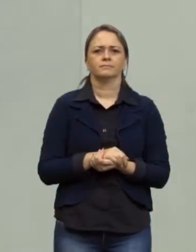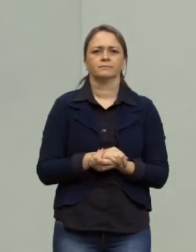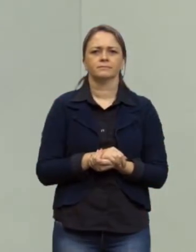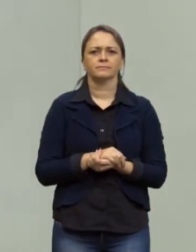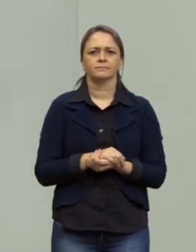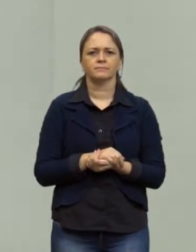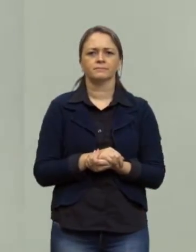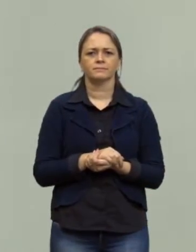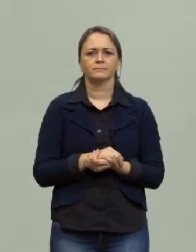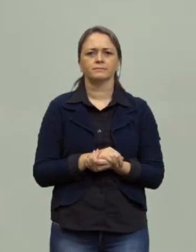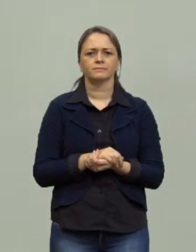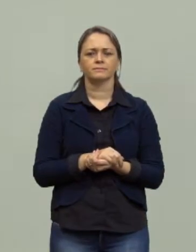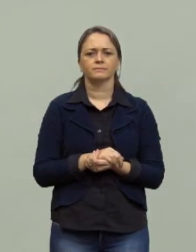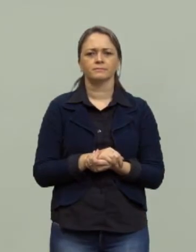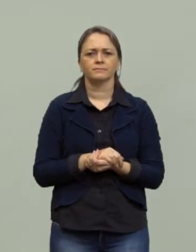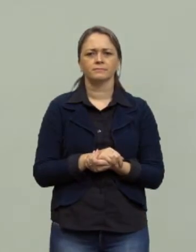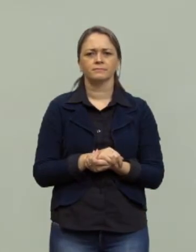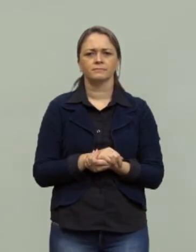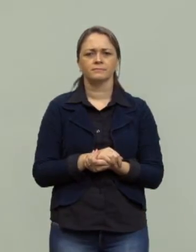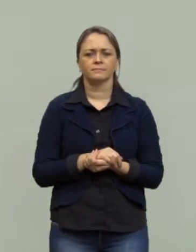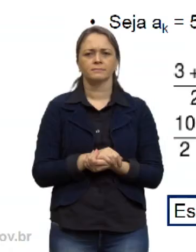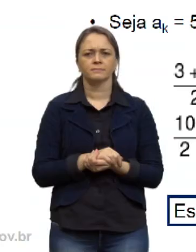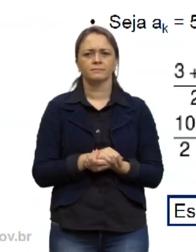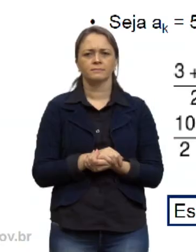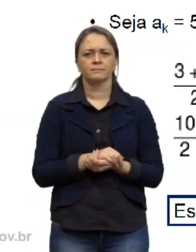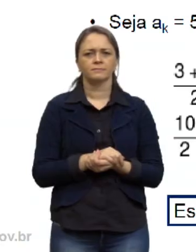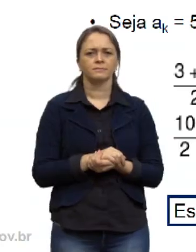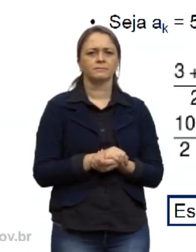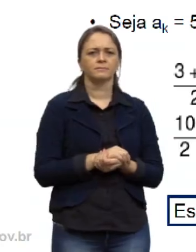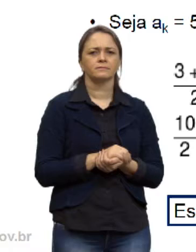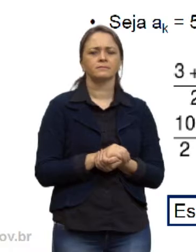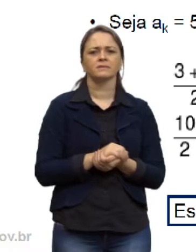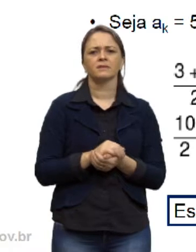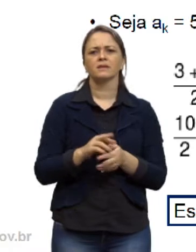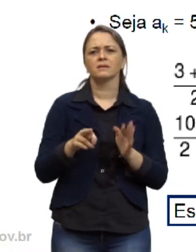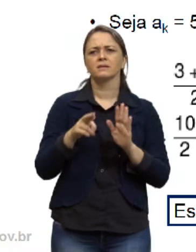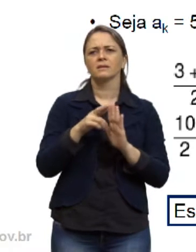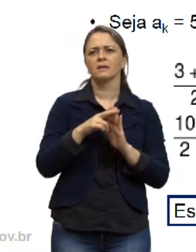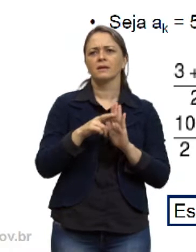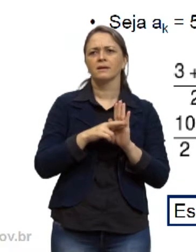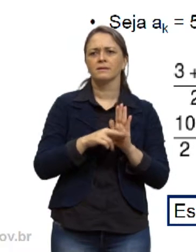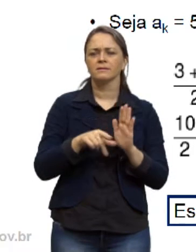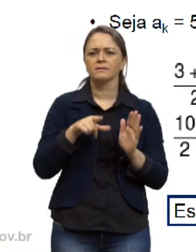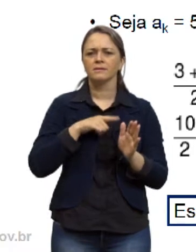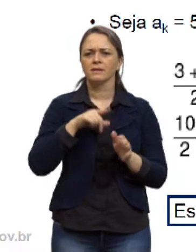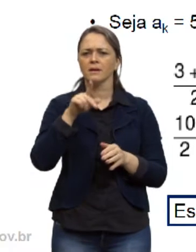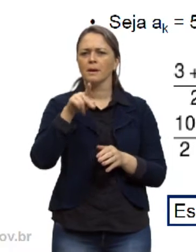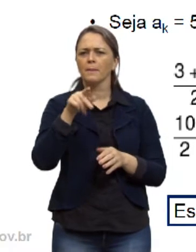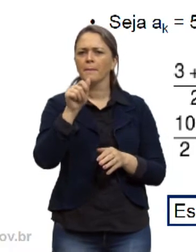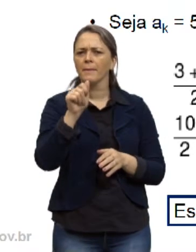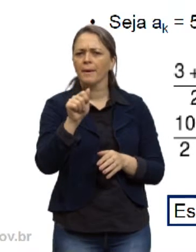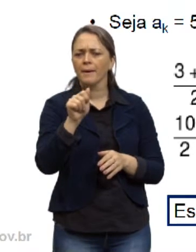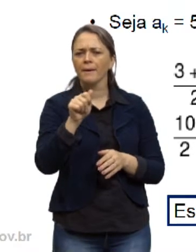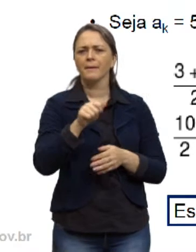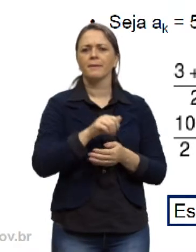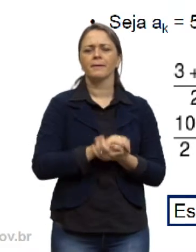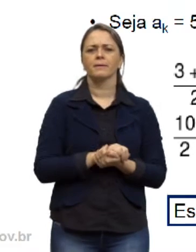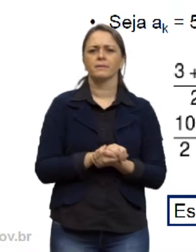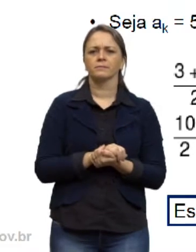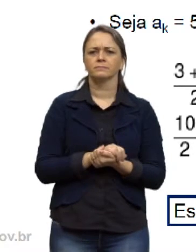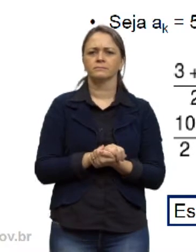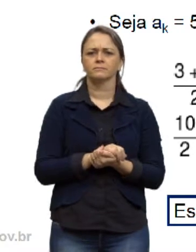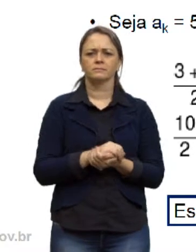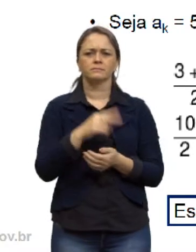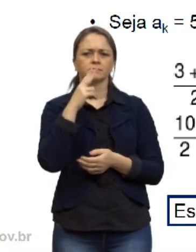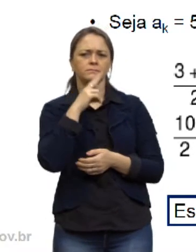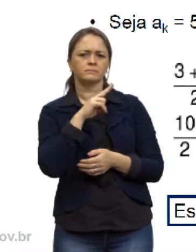adiante. Que propriedades têm estas PAs? Para nós reconhecermos.